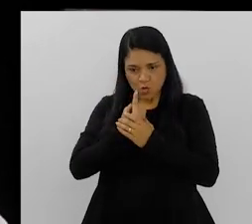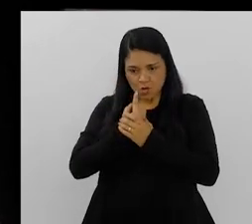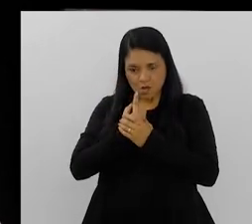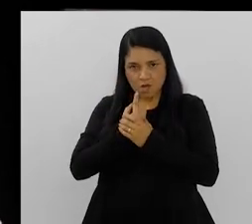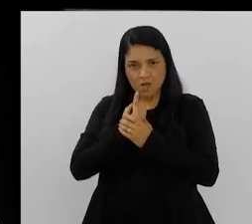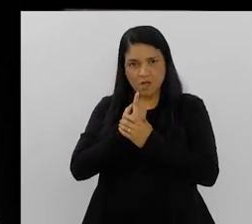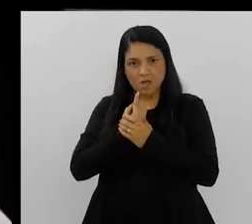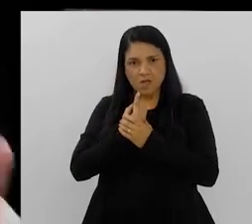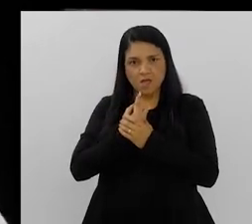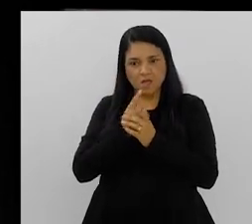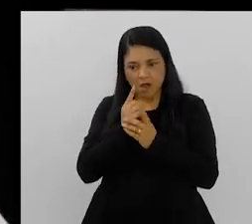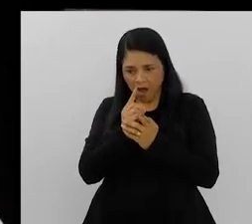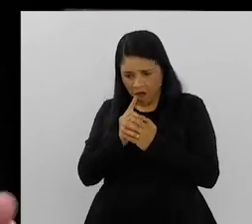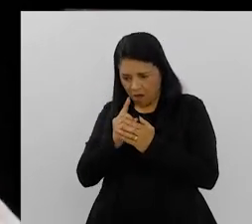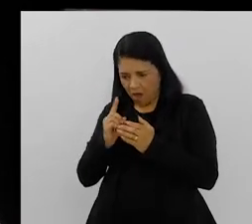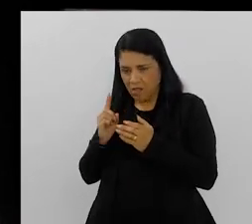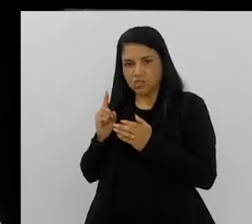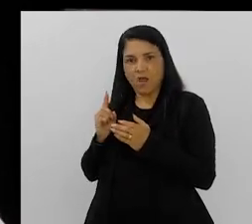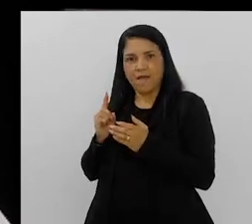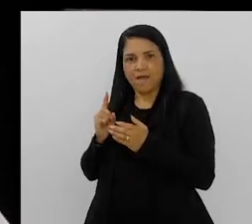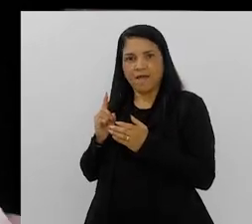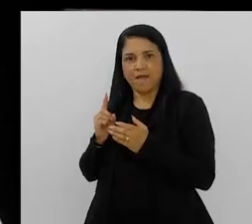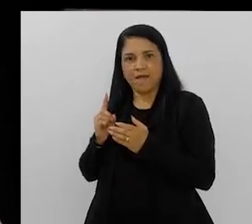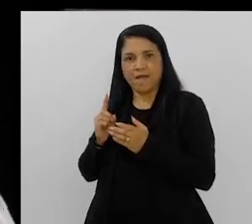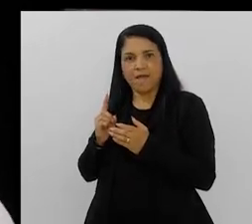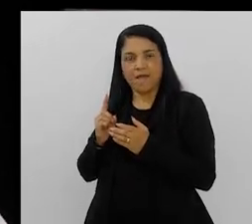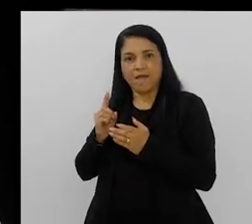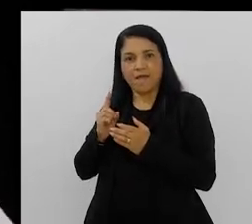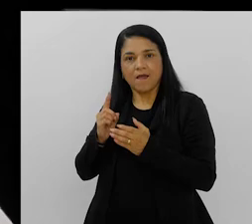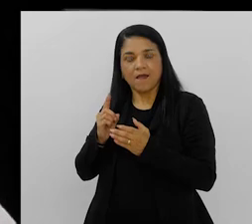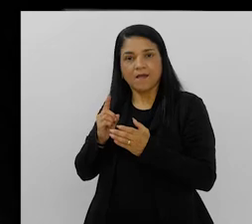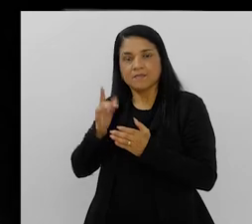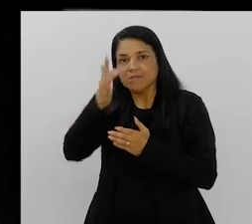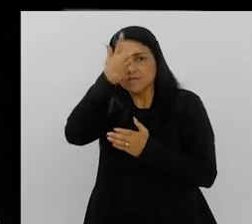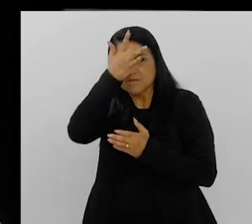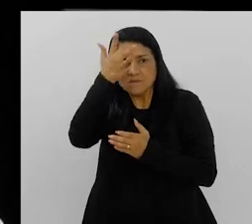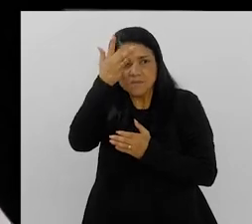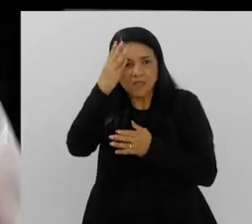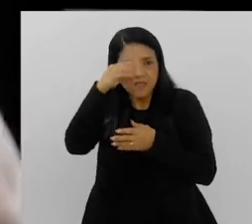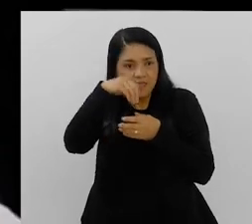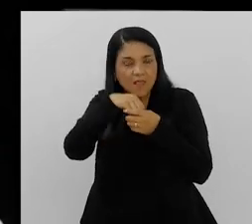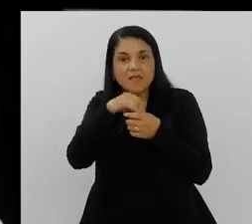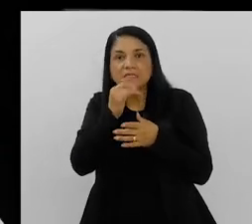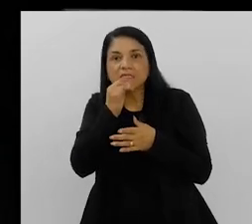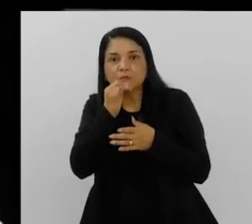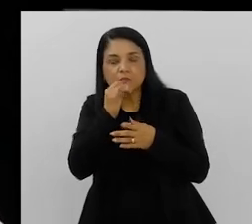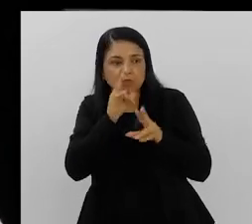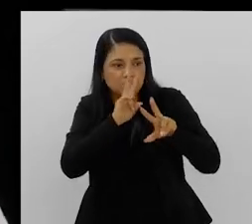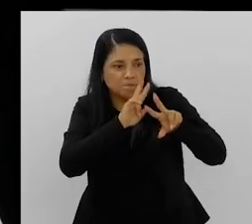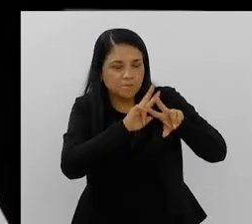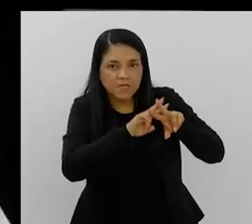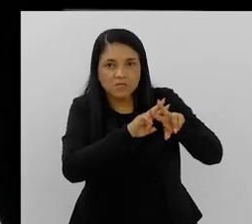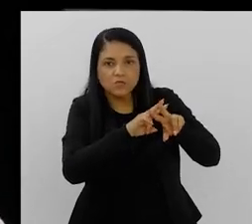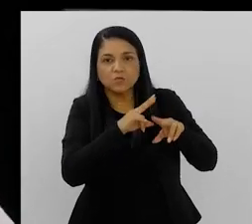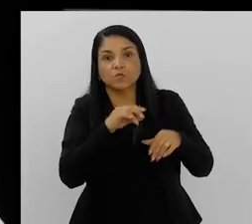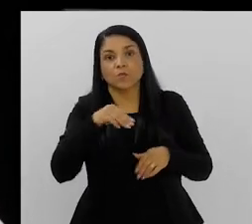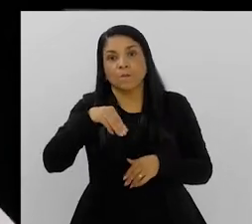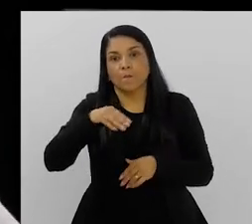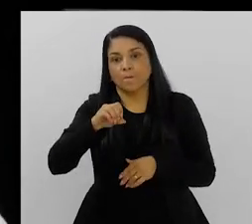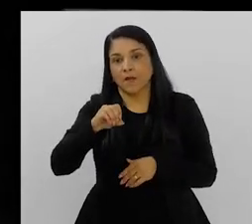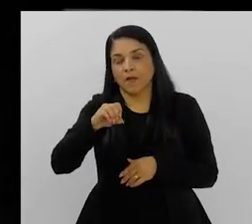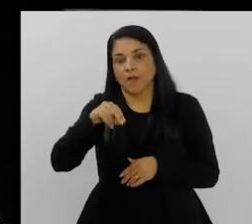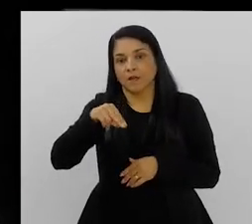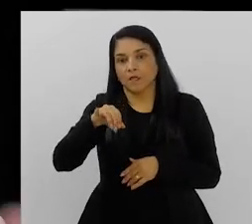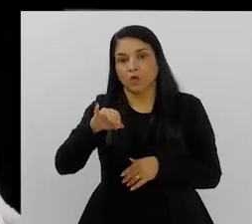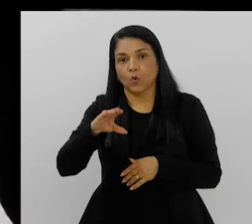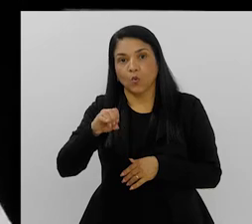isso, se isolar. Que isolamento é esse? Quando a gente falava em isolamento na saúde mental, a gente entendia que isolamento era o sujeito que estava lá dentro do manicômio,